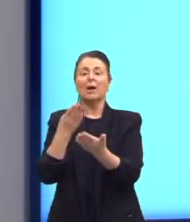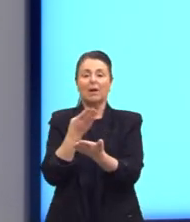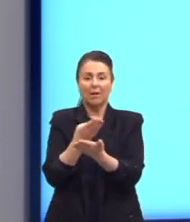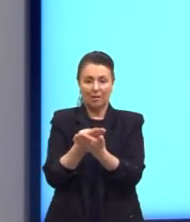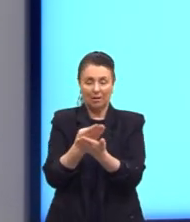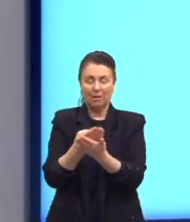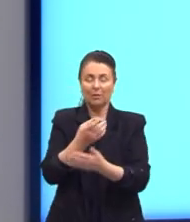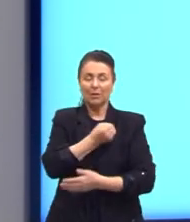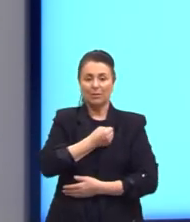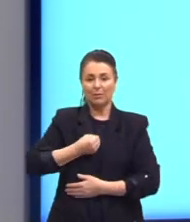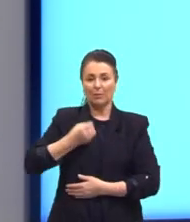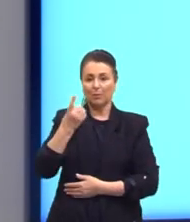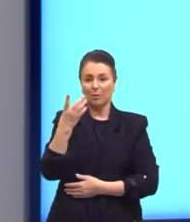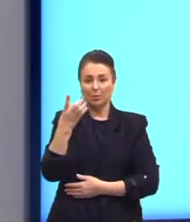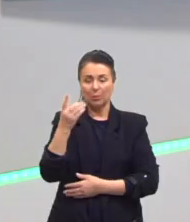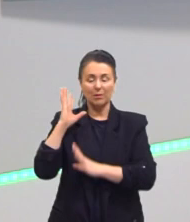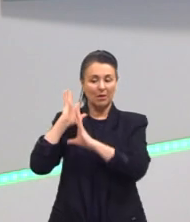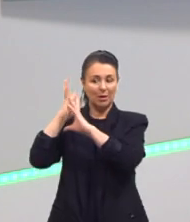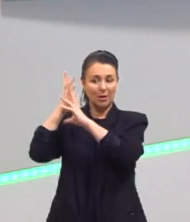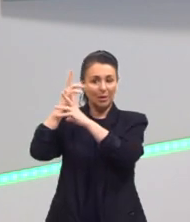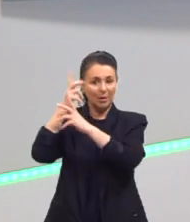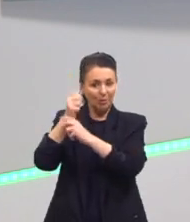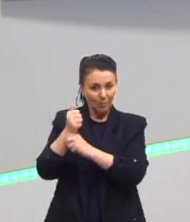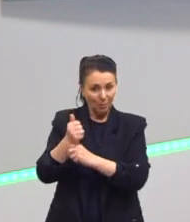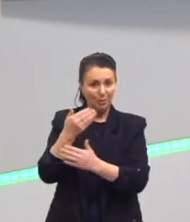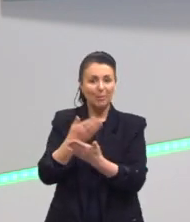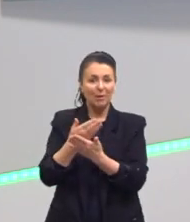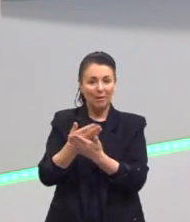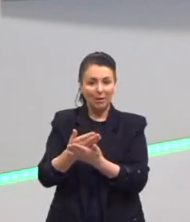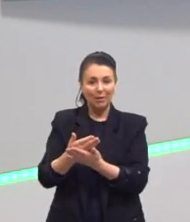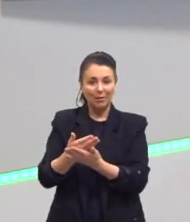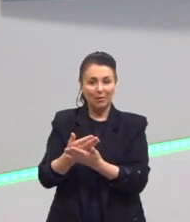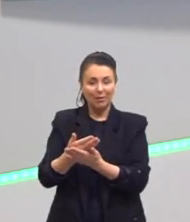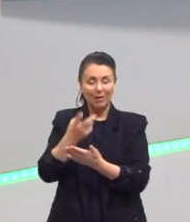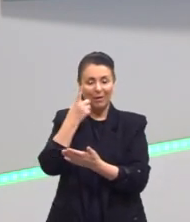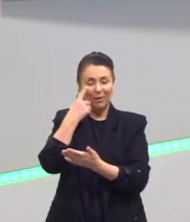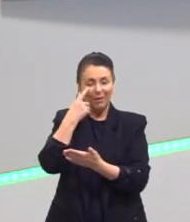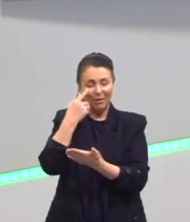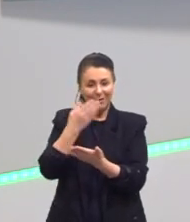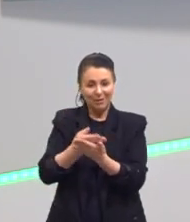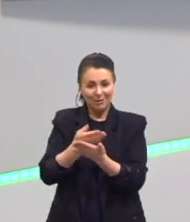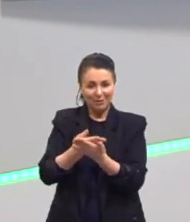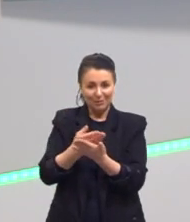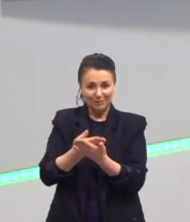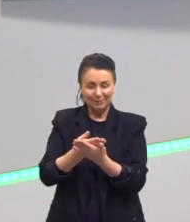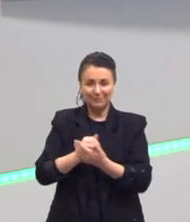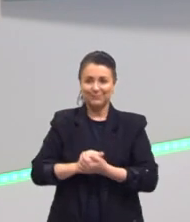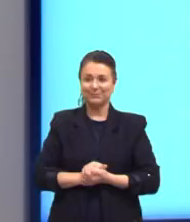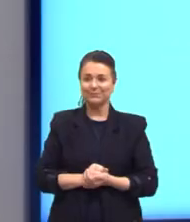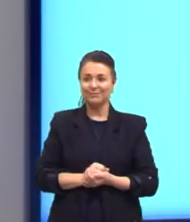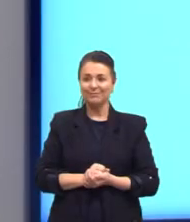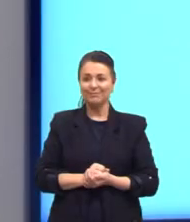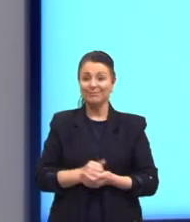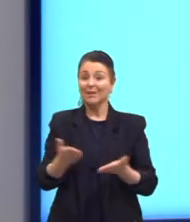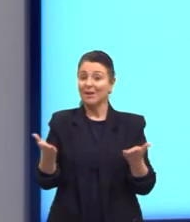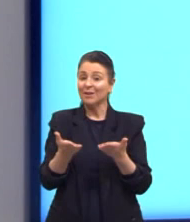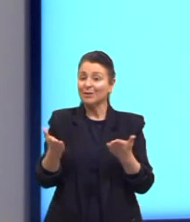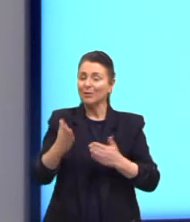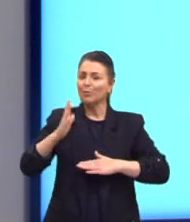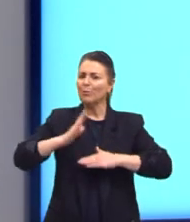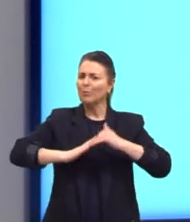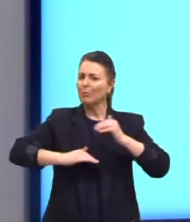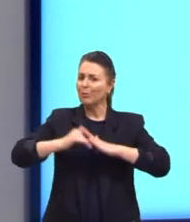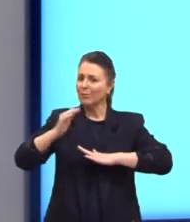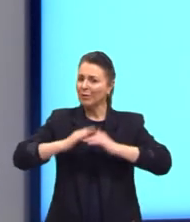retomar a aula para dar uma revisada e a gente continuar aí os nossos estudos, tá? E aí eu trouxe uma